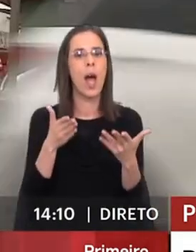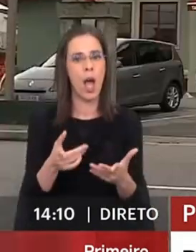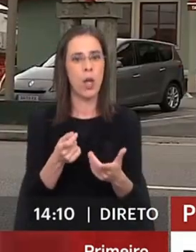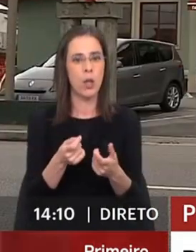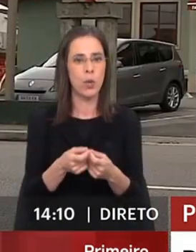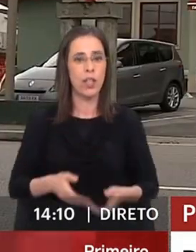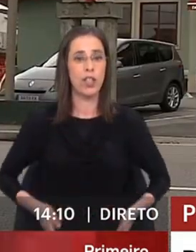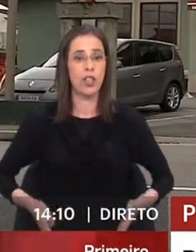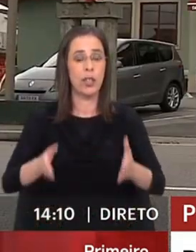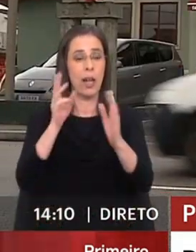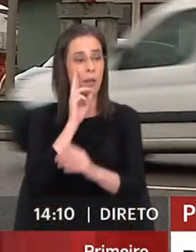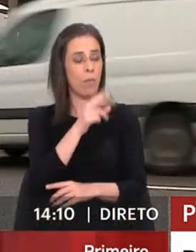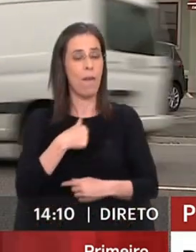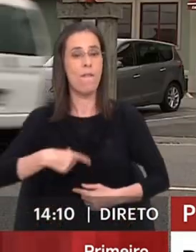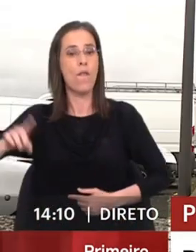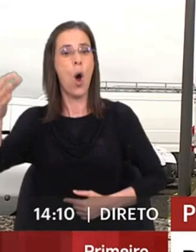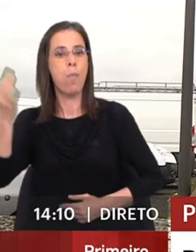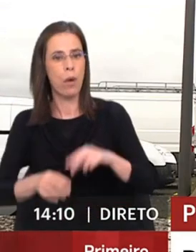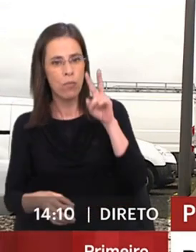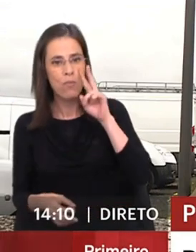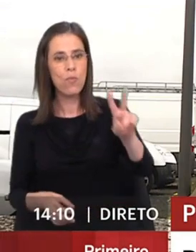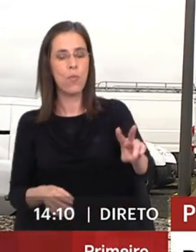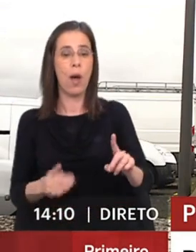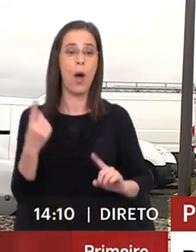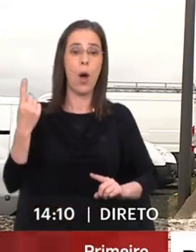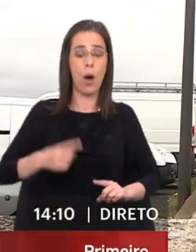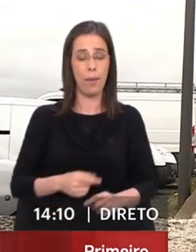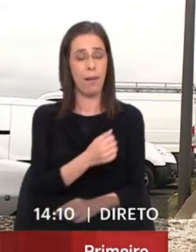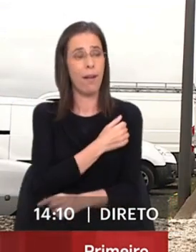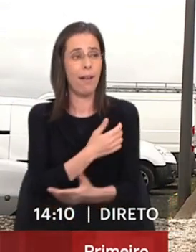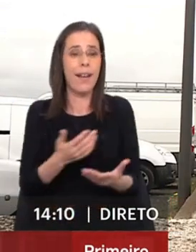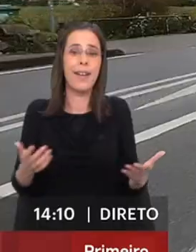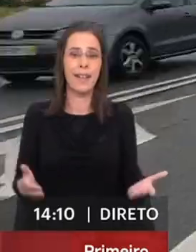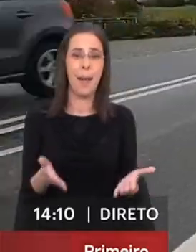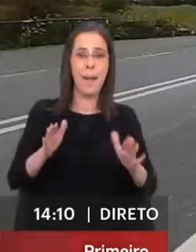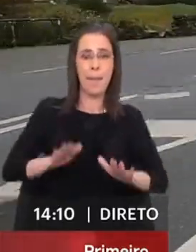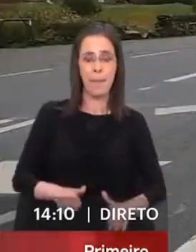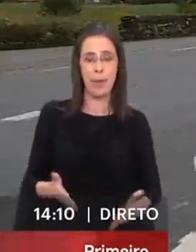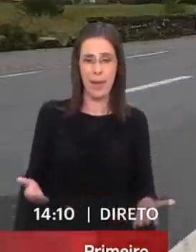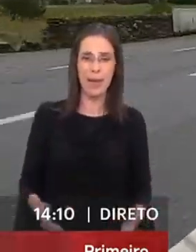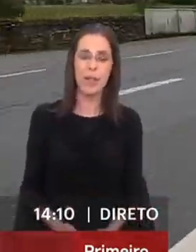bocadinho. A passagem para o porto e tudo e aqui, obrigatoriamente, uma casa de paragem.